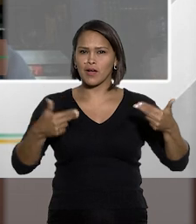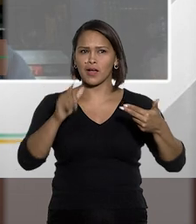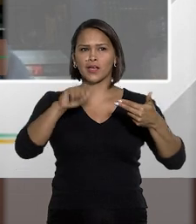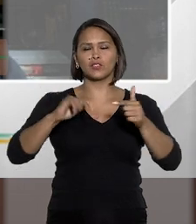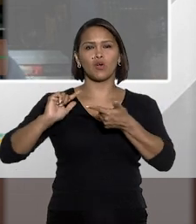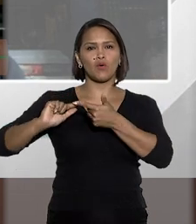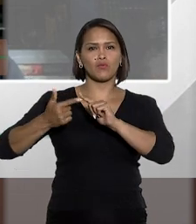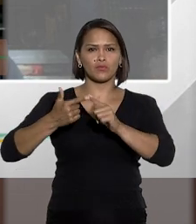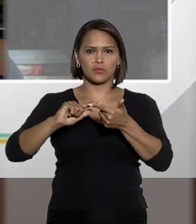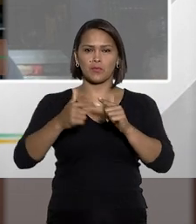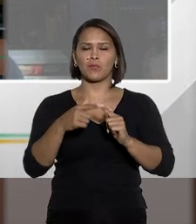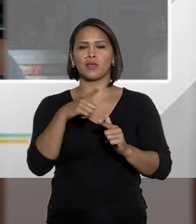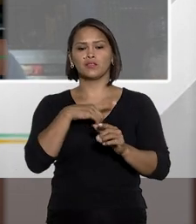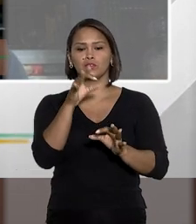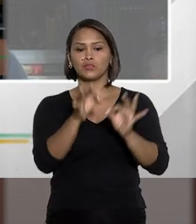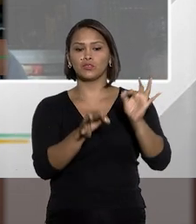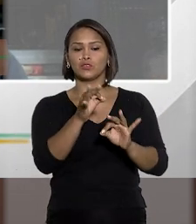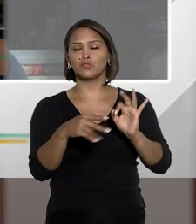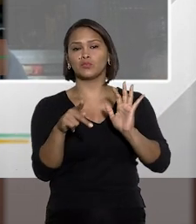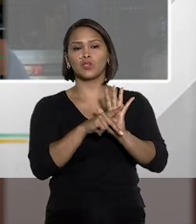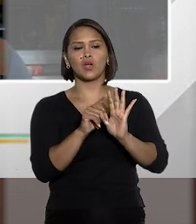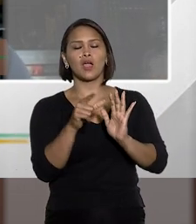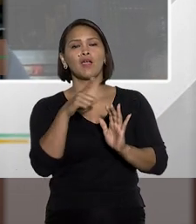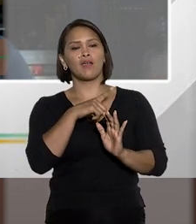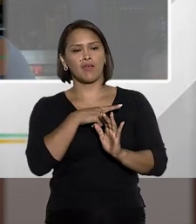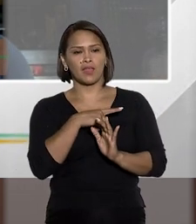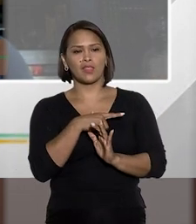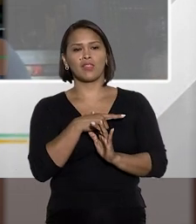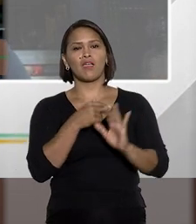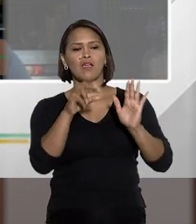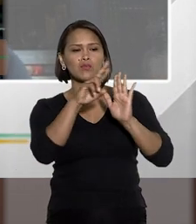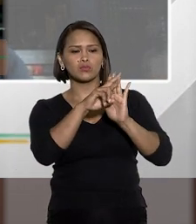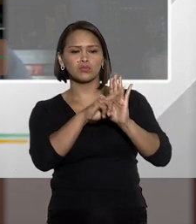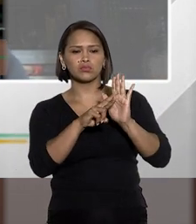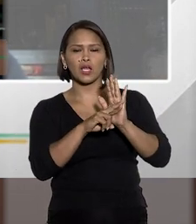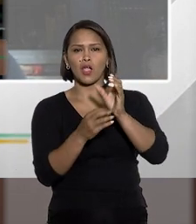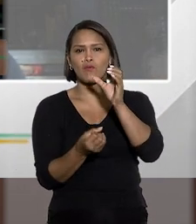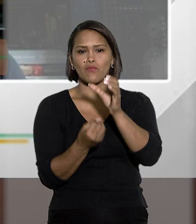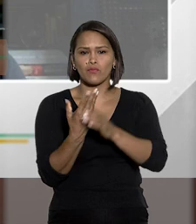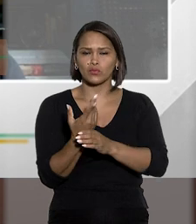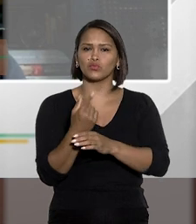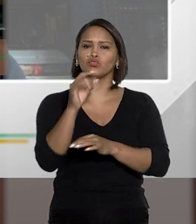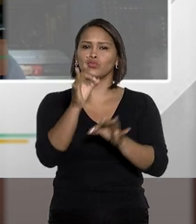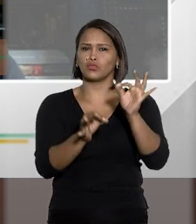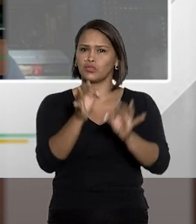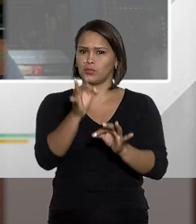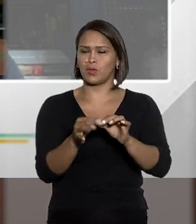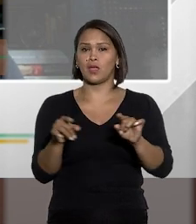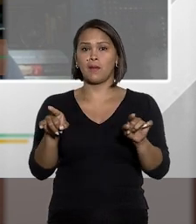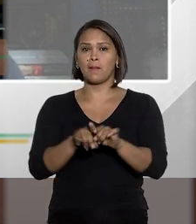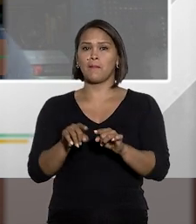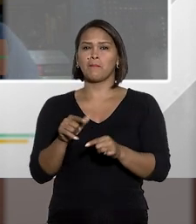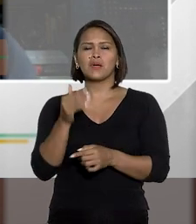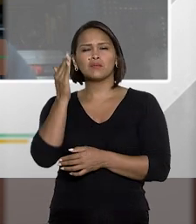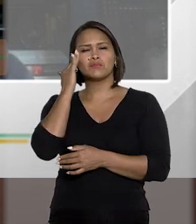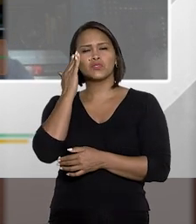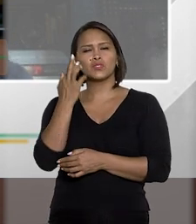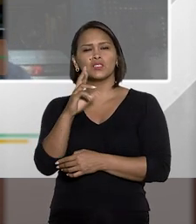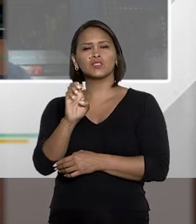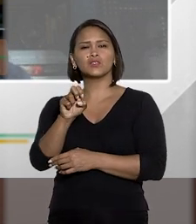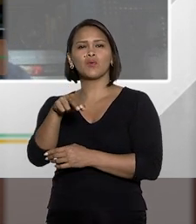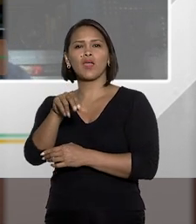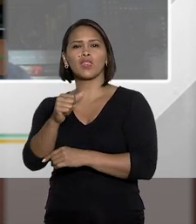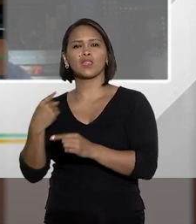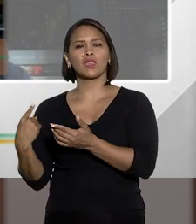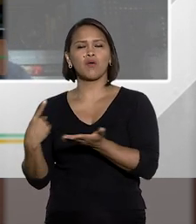São vários os bens jurídicos. Agora, houve sim um recrudescimento da consequência jurídica penal. Mas eu não sei